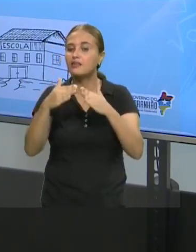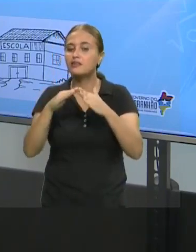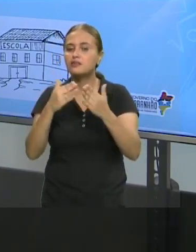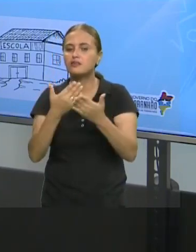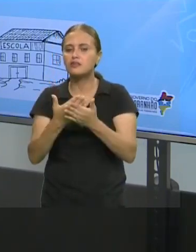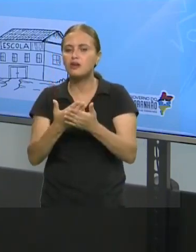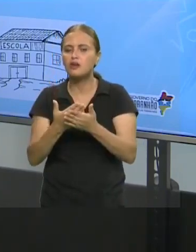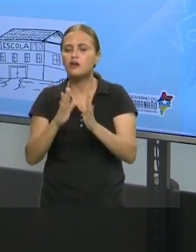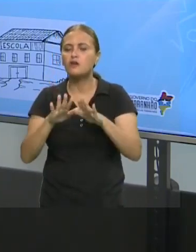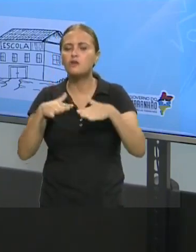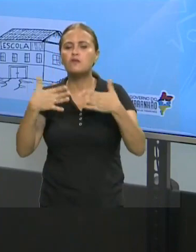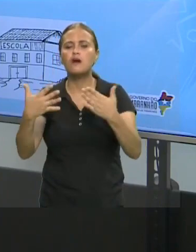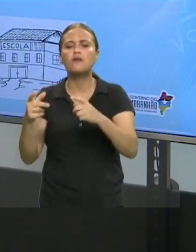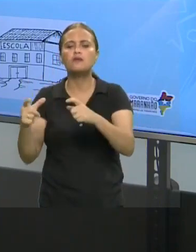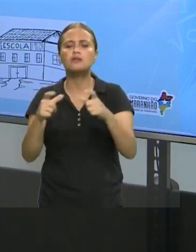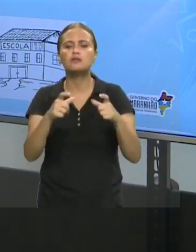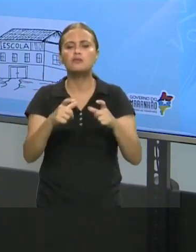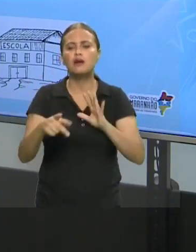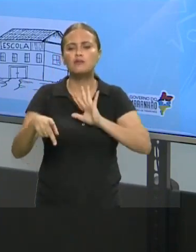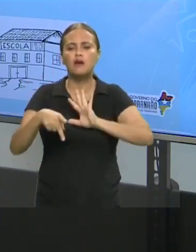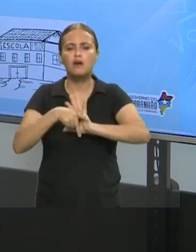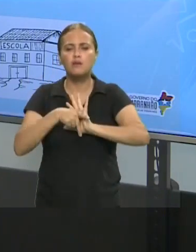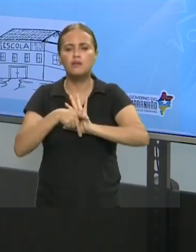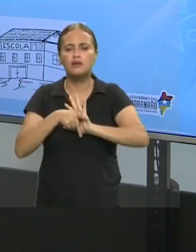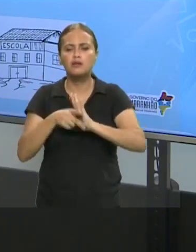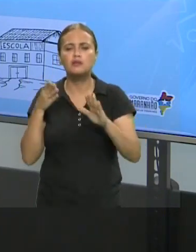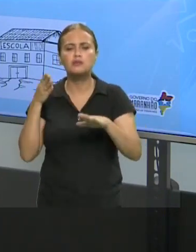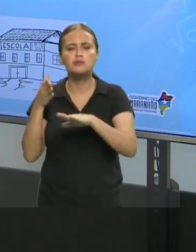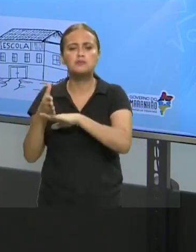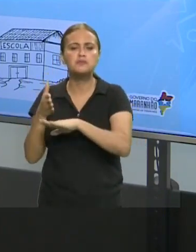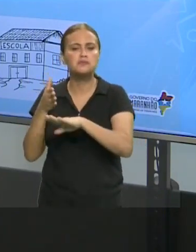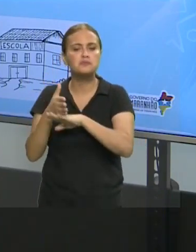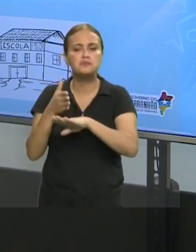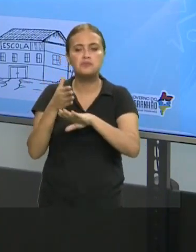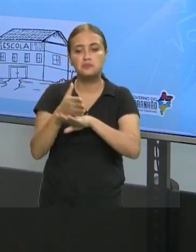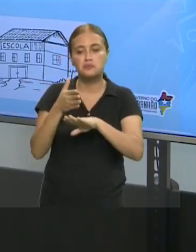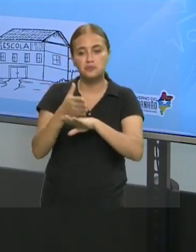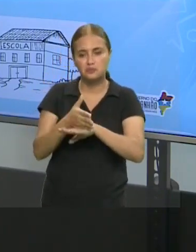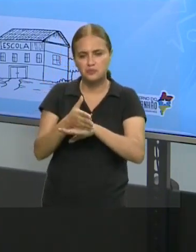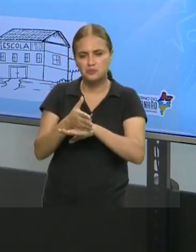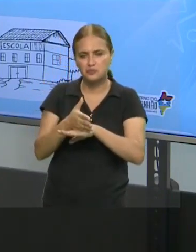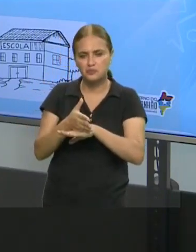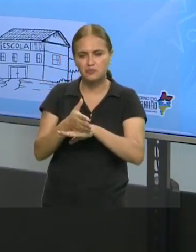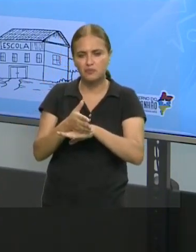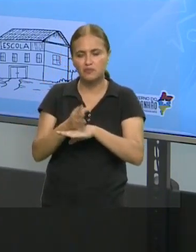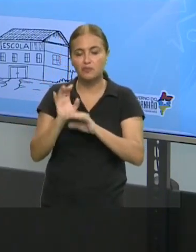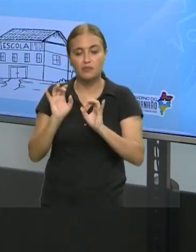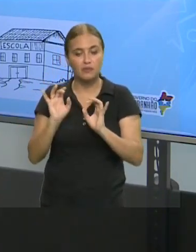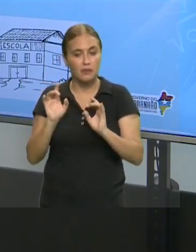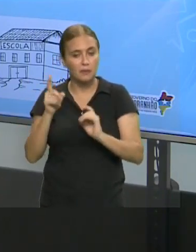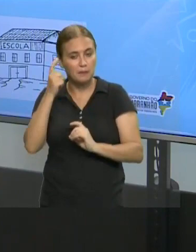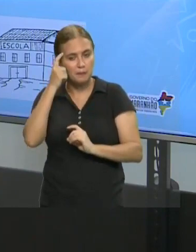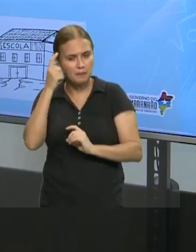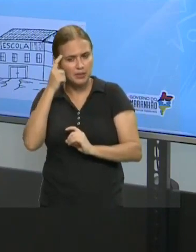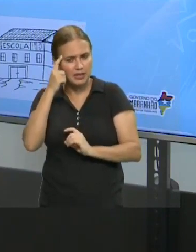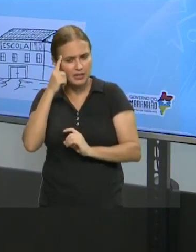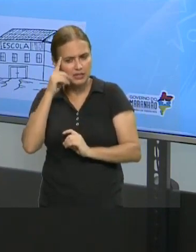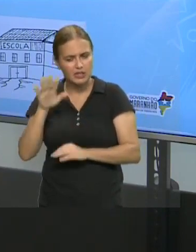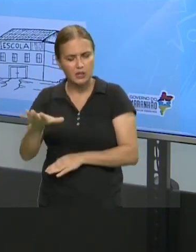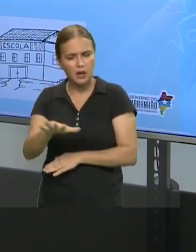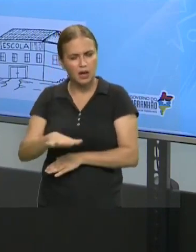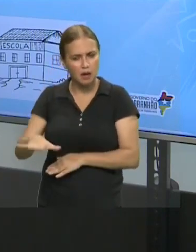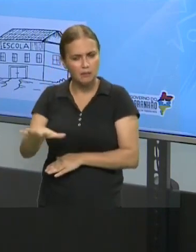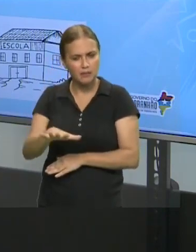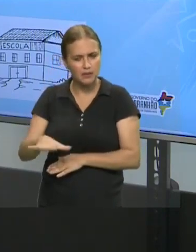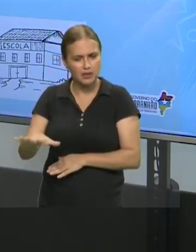quais espaços eu pertenço? Vamos imaginar que esse espaço não tem que ser necessariamente um espaço físico.